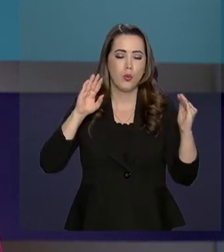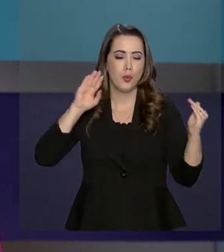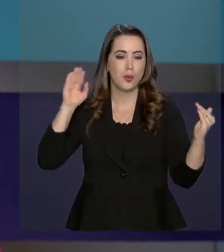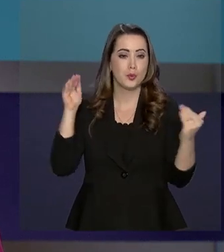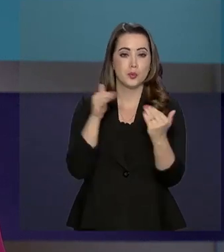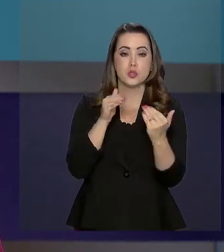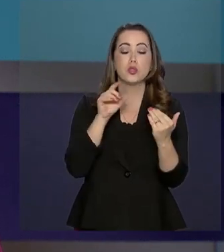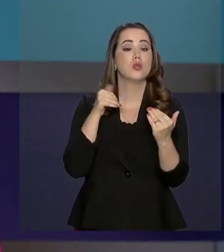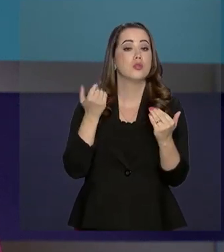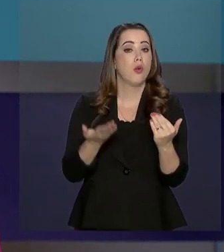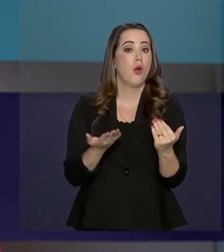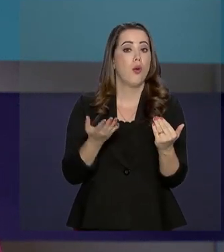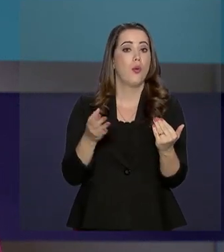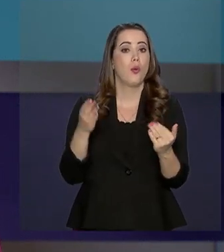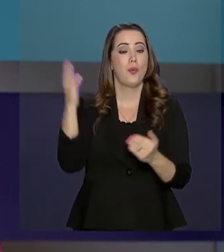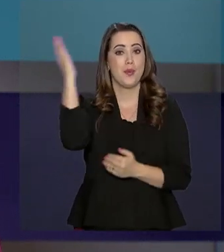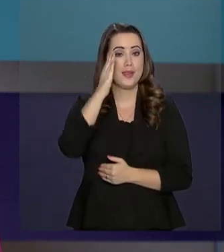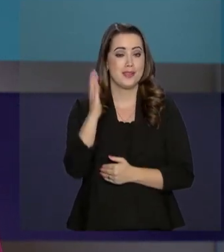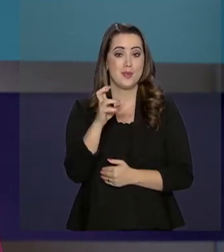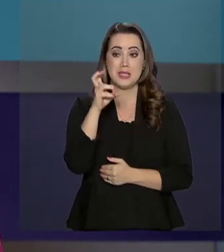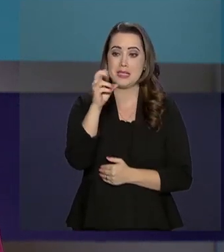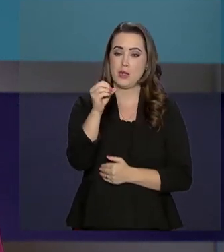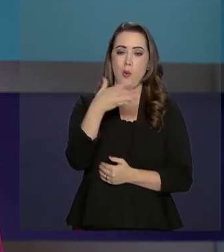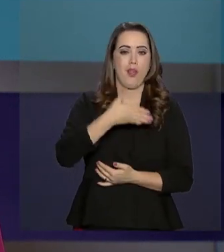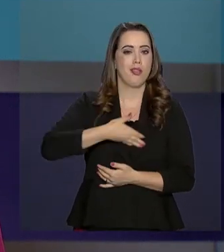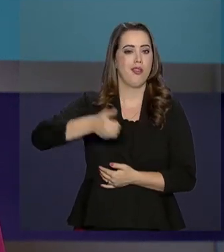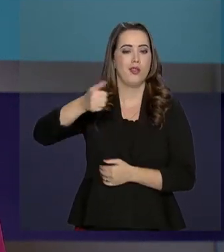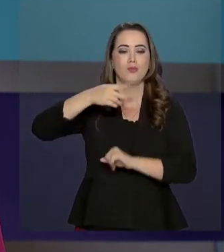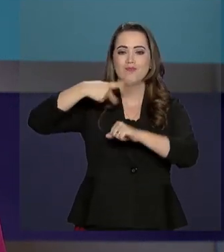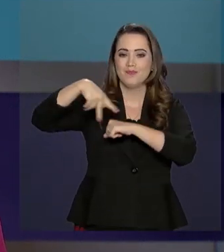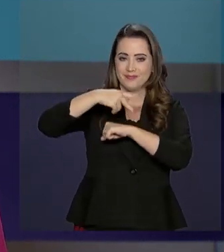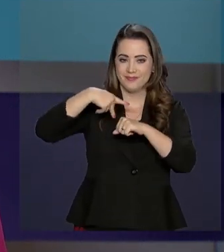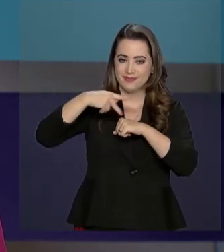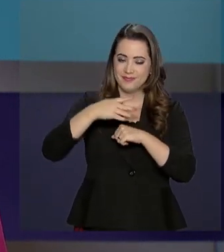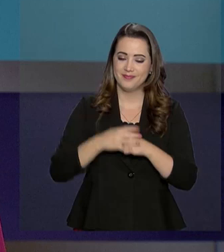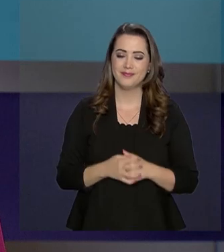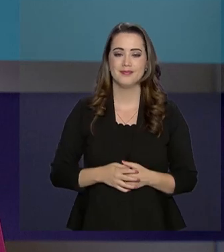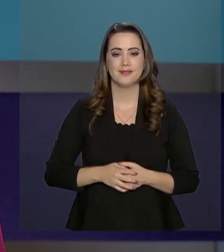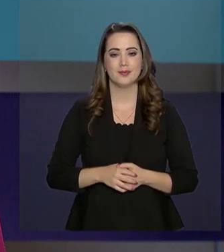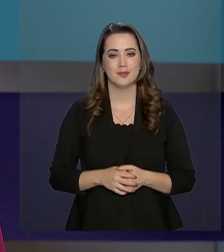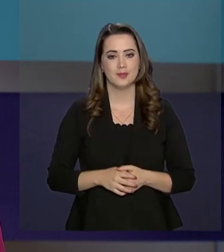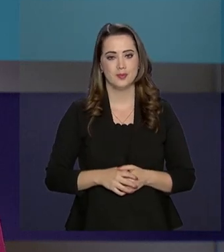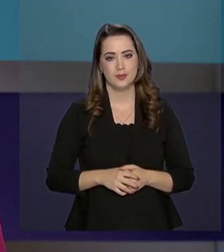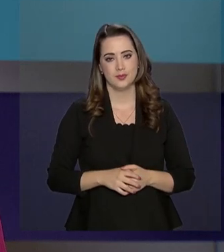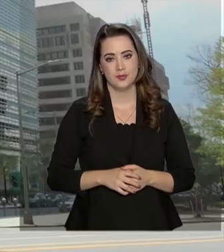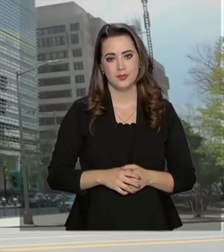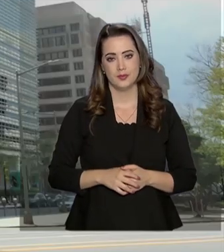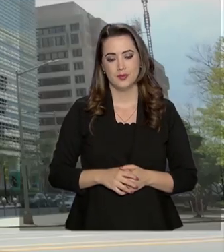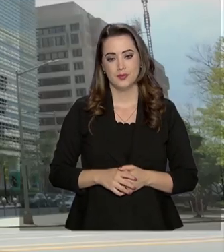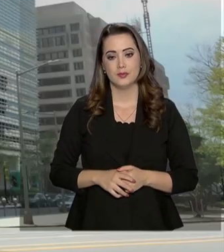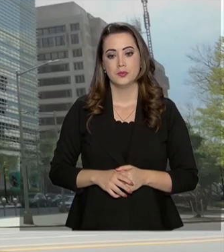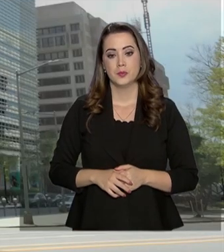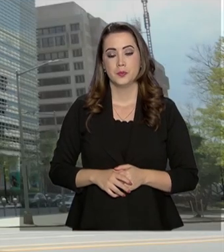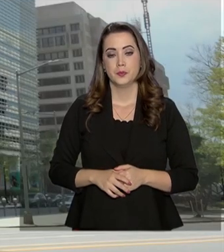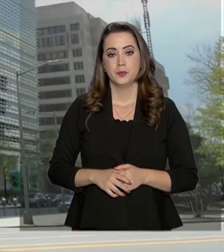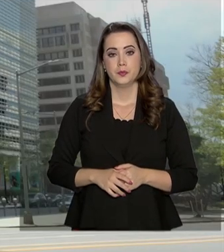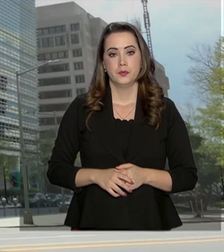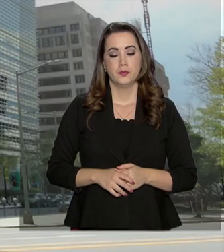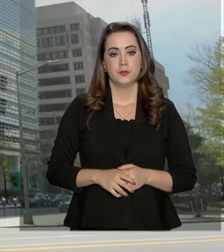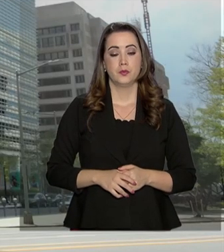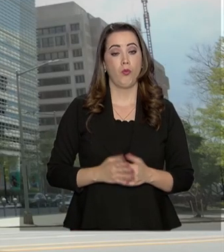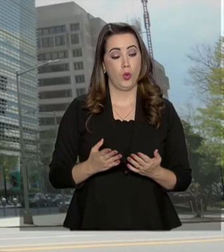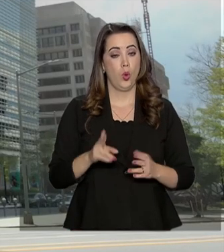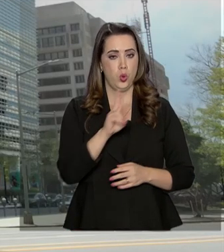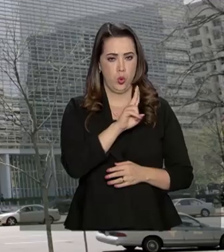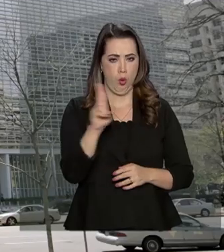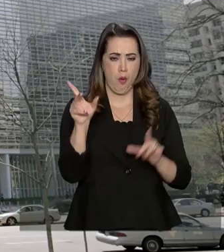desafio, colocar o Brasil entre os 50 melhores países para se fazer negócio. O BIRD,